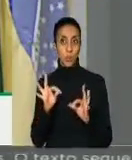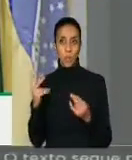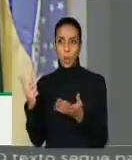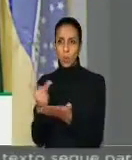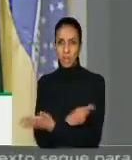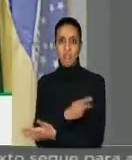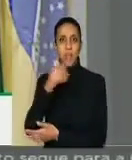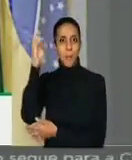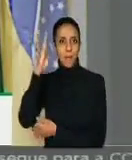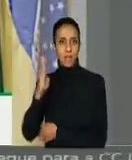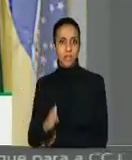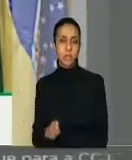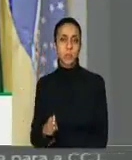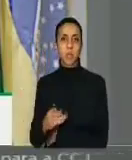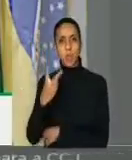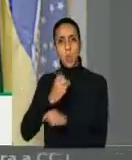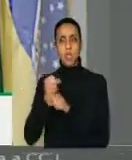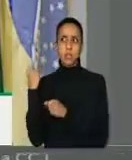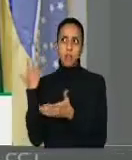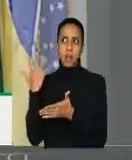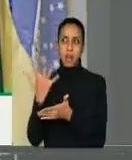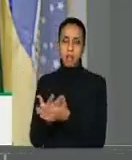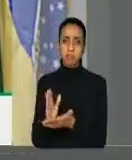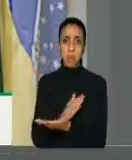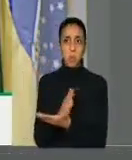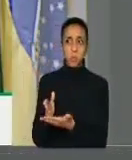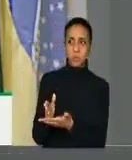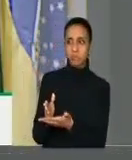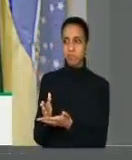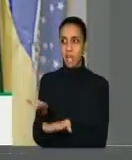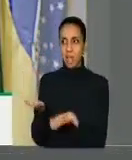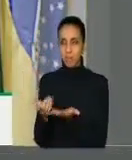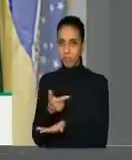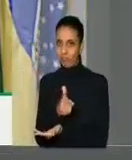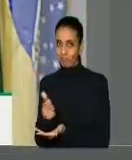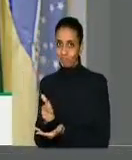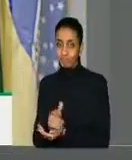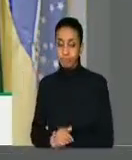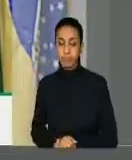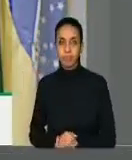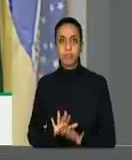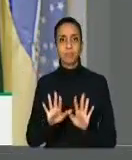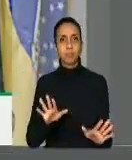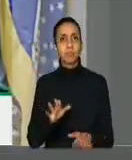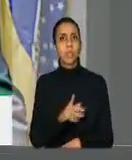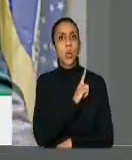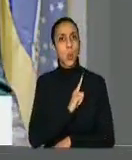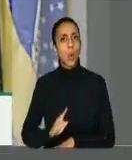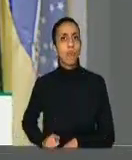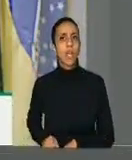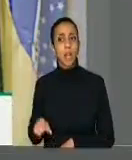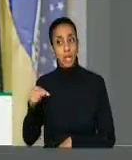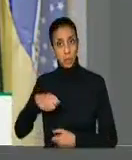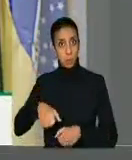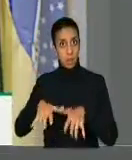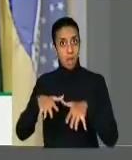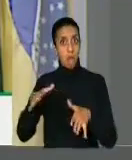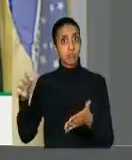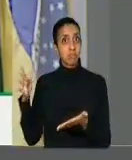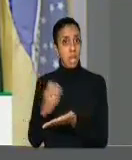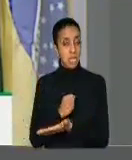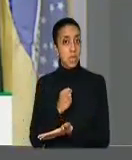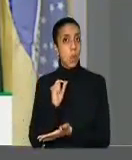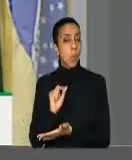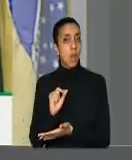do Brasil ao longo dos últimos dois anos. Nós lembramos em um governo que foi caçado aqui nesse plenário, o